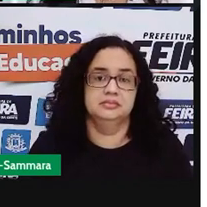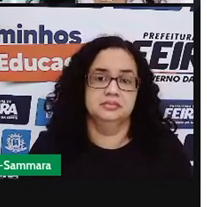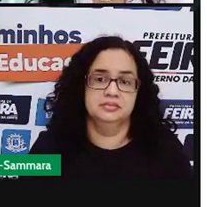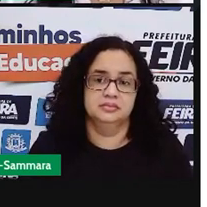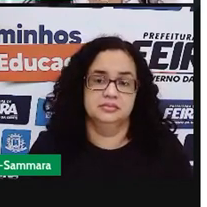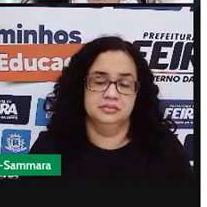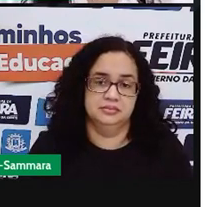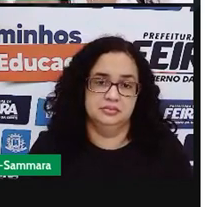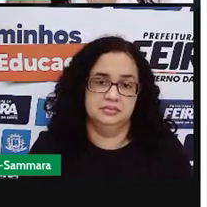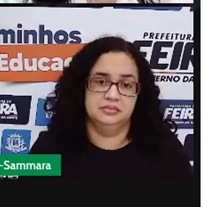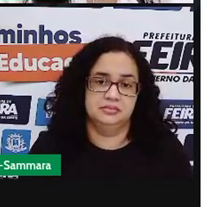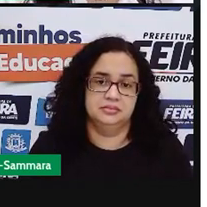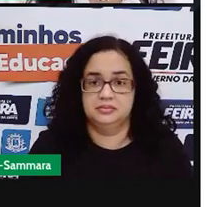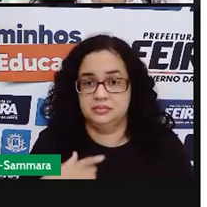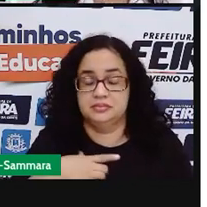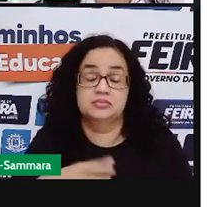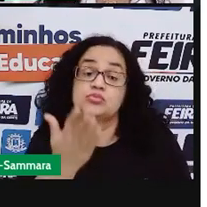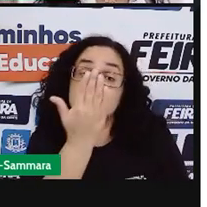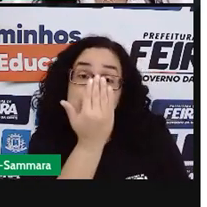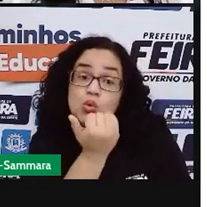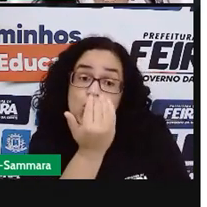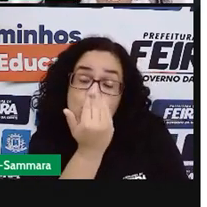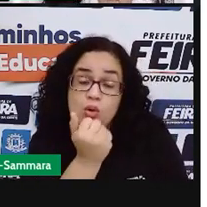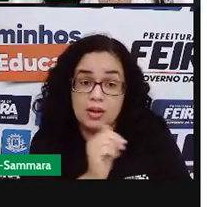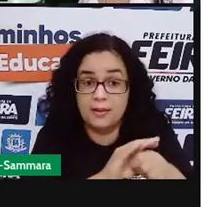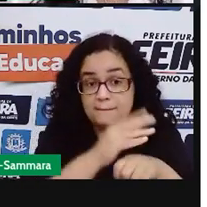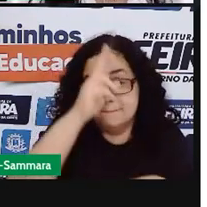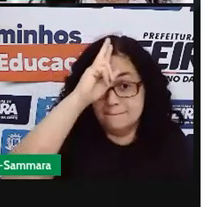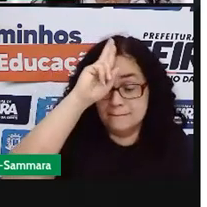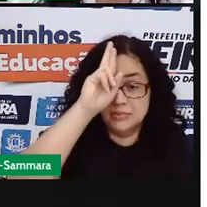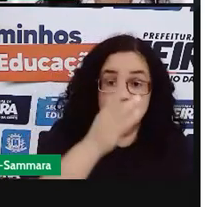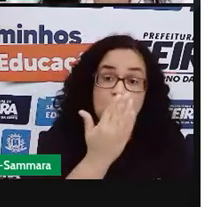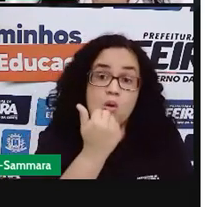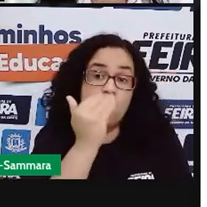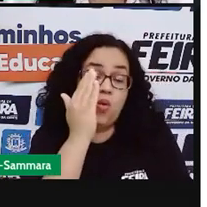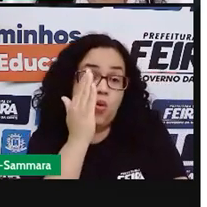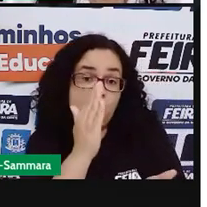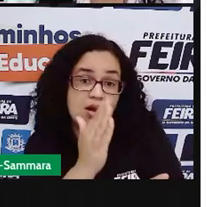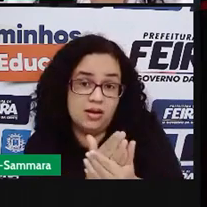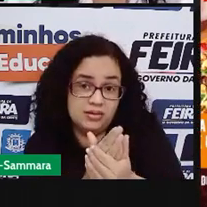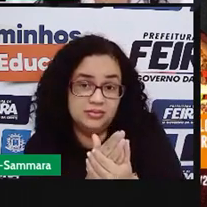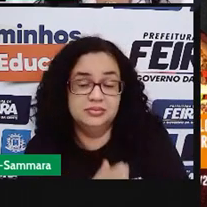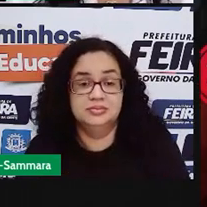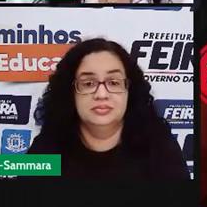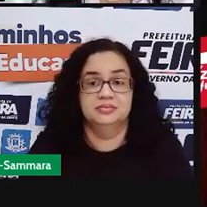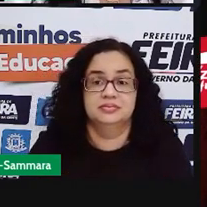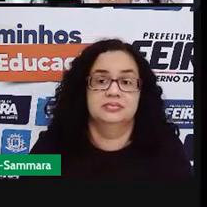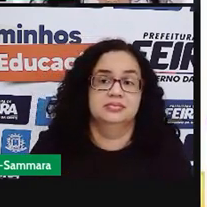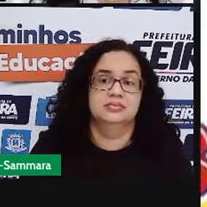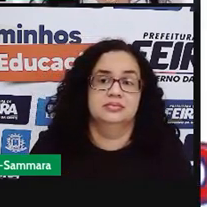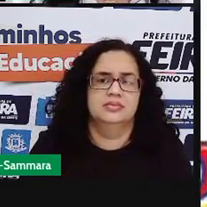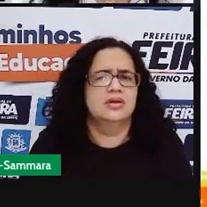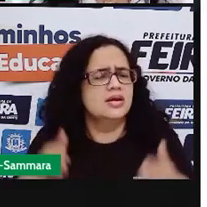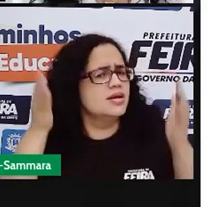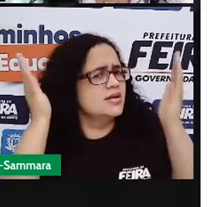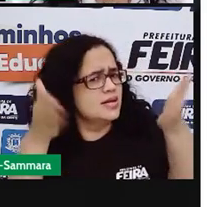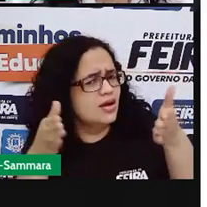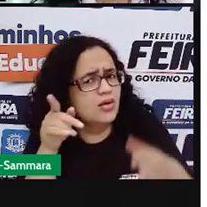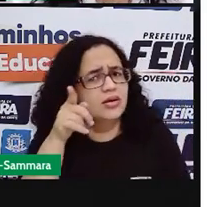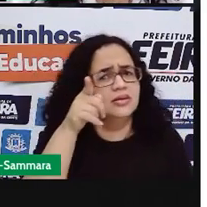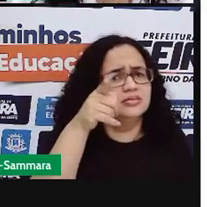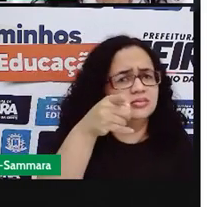E aqui, um almoço, um sundae e um hambúrguer. E agora?